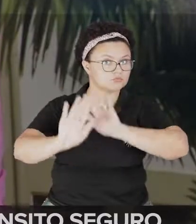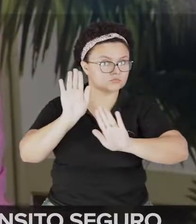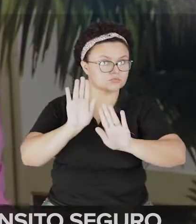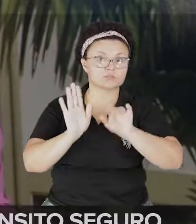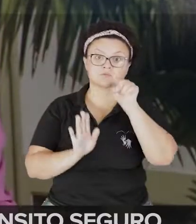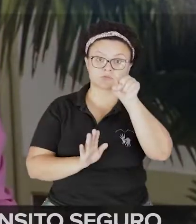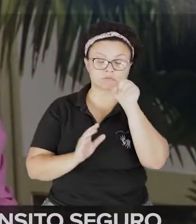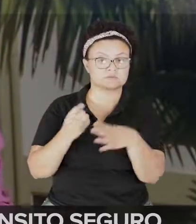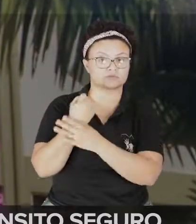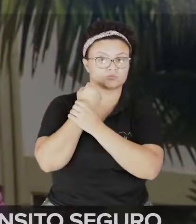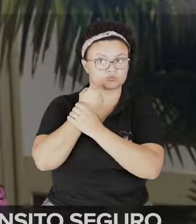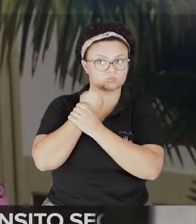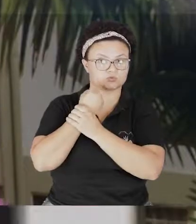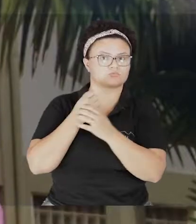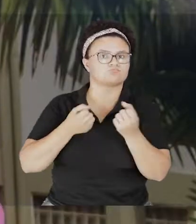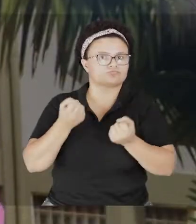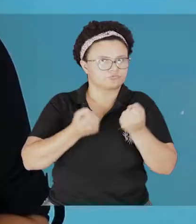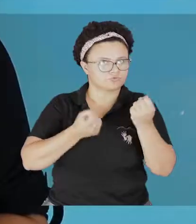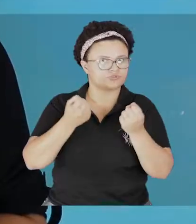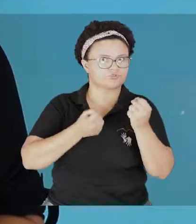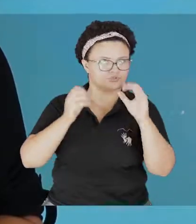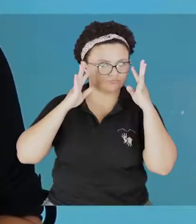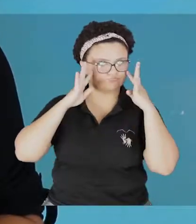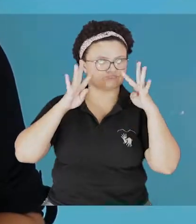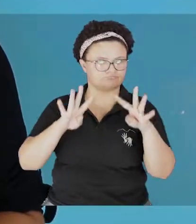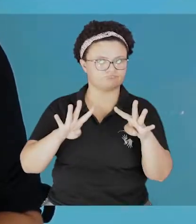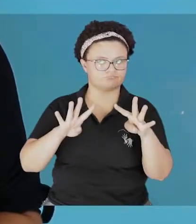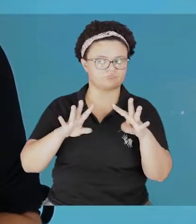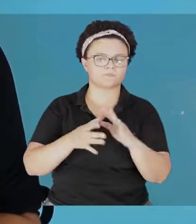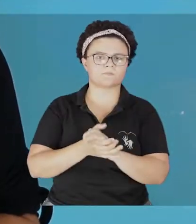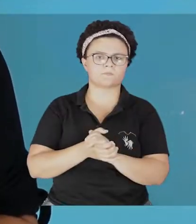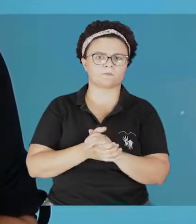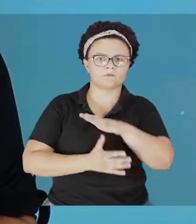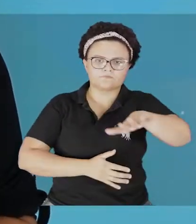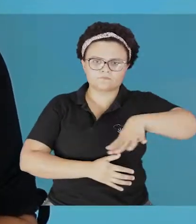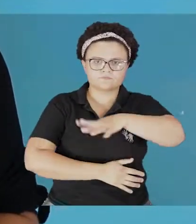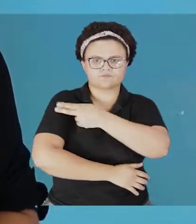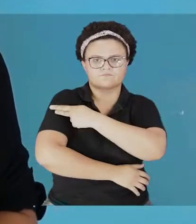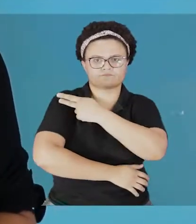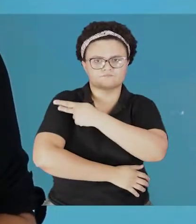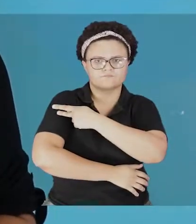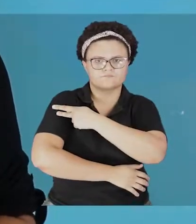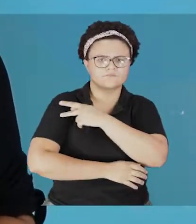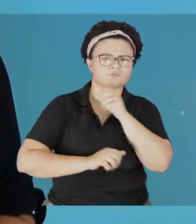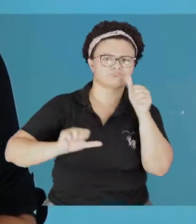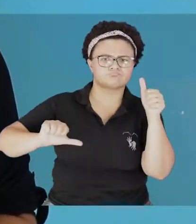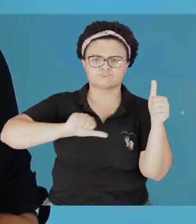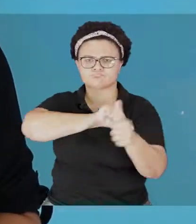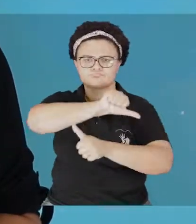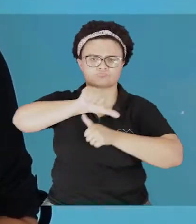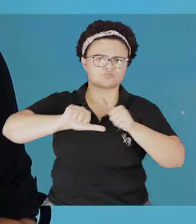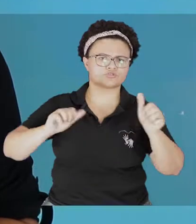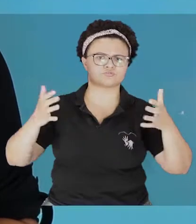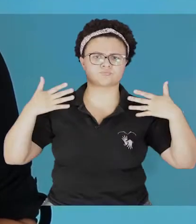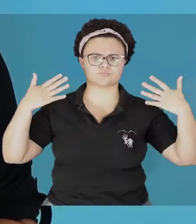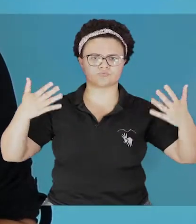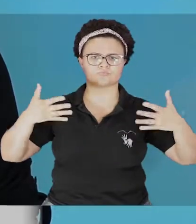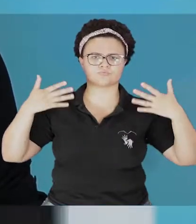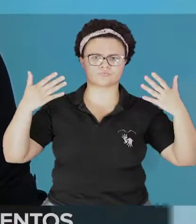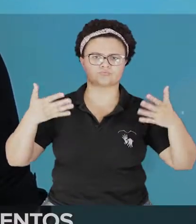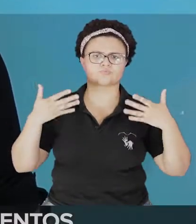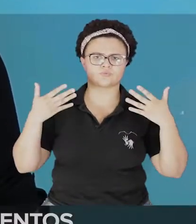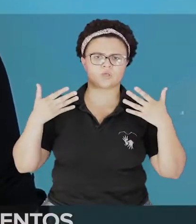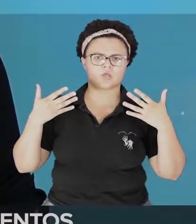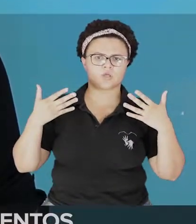pessoas, dirija com atenção. Na região de Vilena, o clima tem mudado em comparação nos últimos anos. Algo que tem